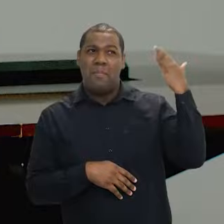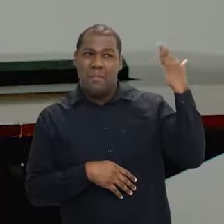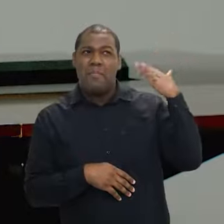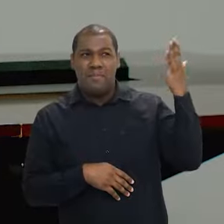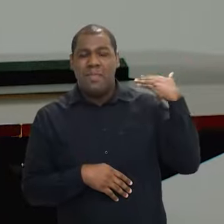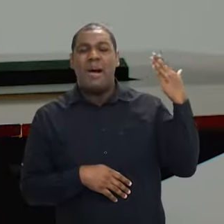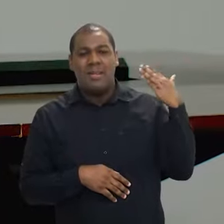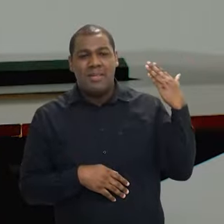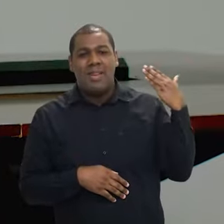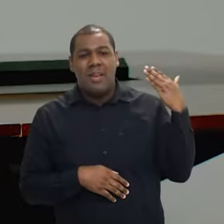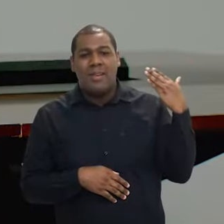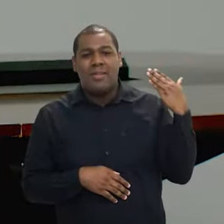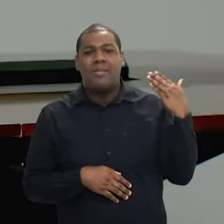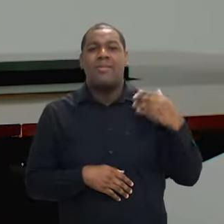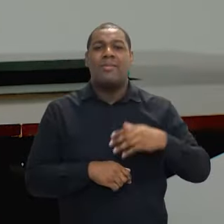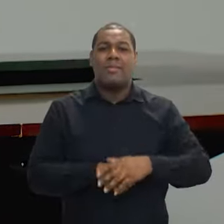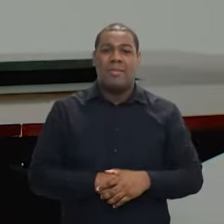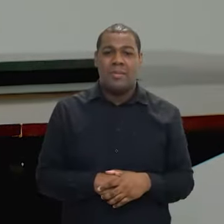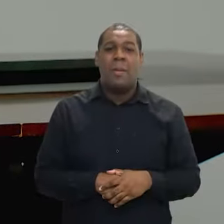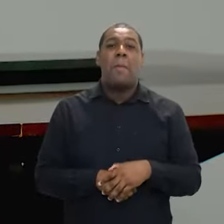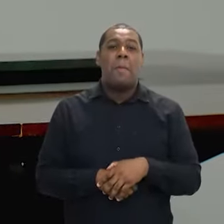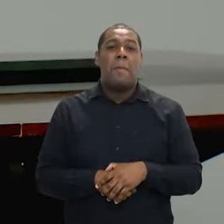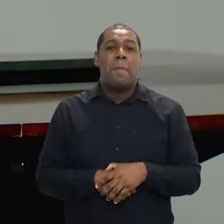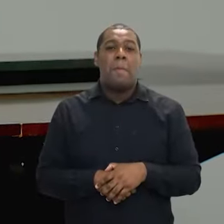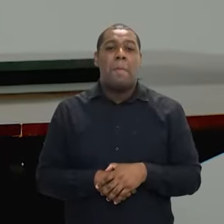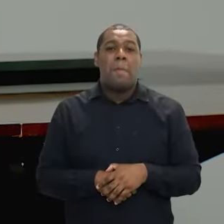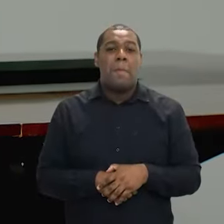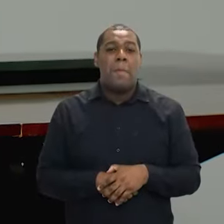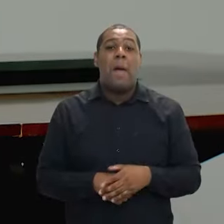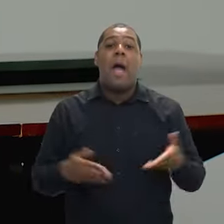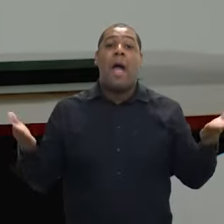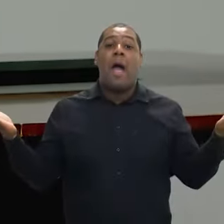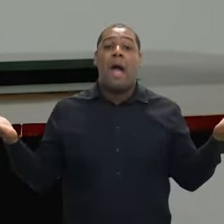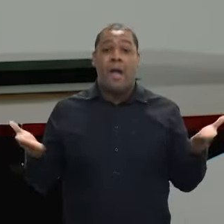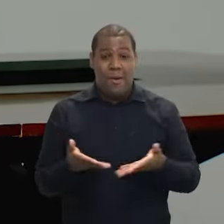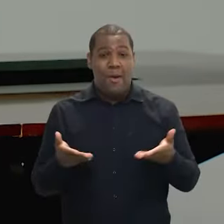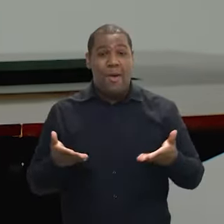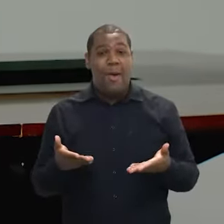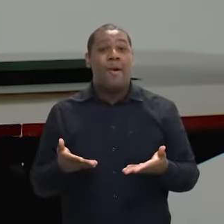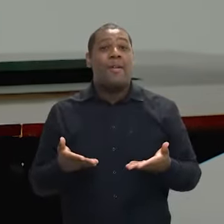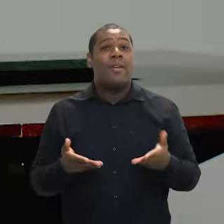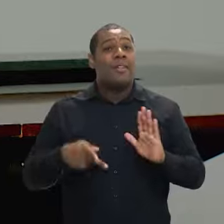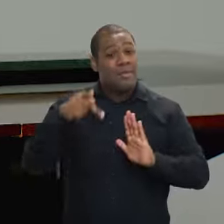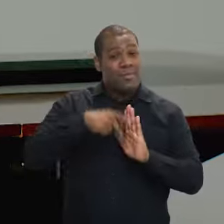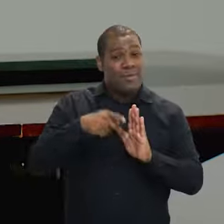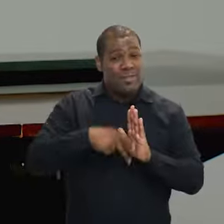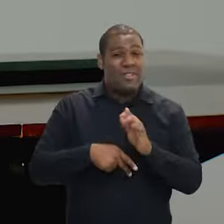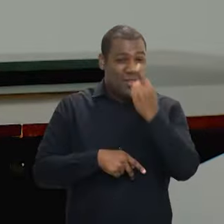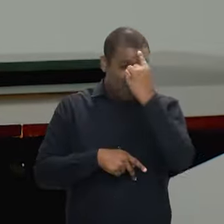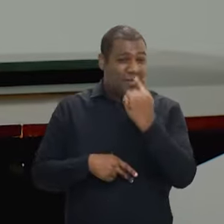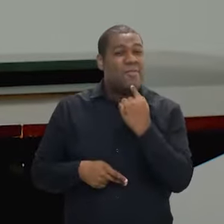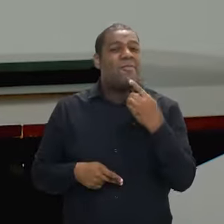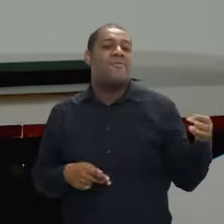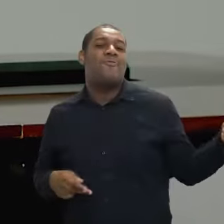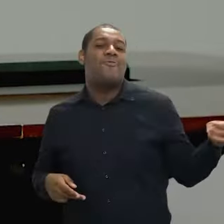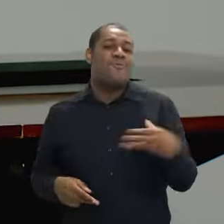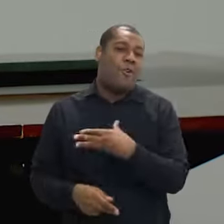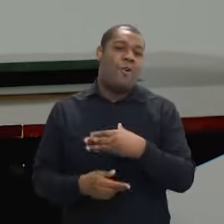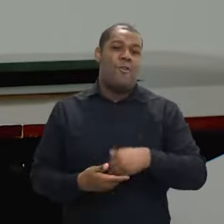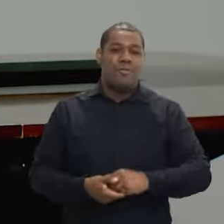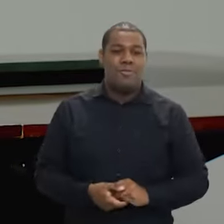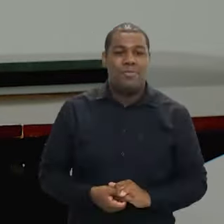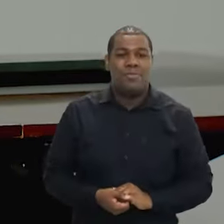existiu, né? Em uma primeira versão, Viver Sem Limites 1. E agora nós temos o novo Viver Sem Limites, que é um